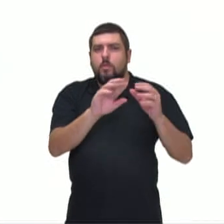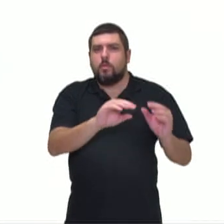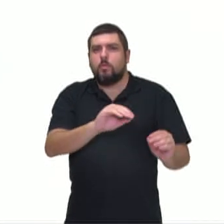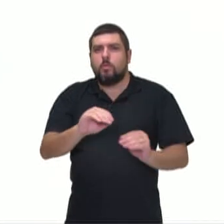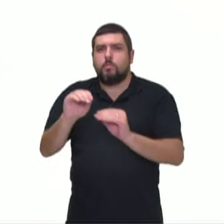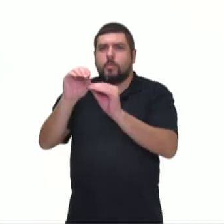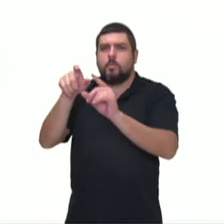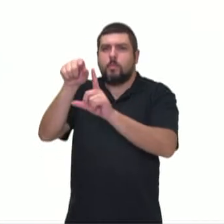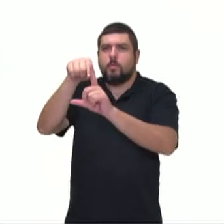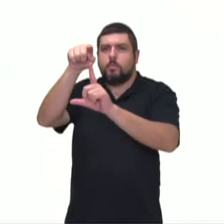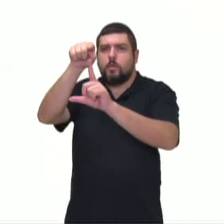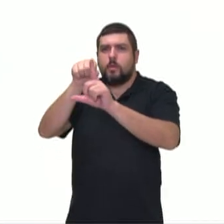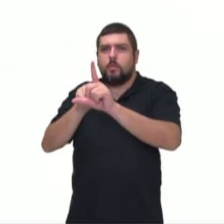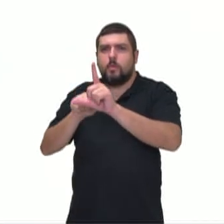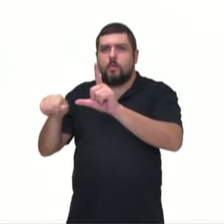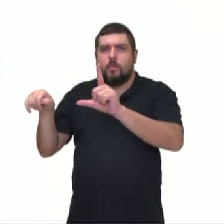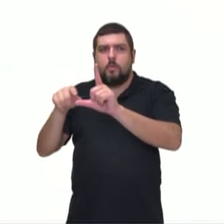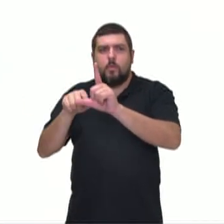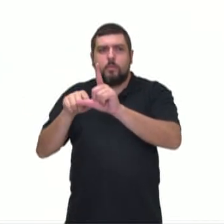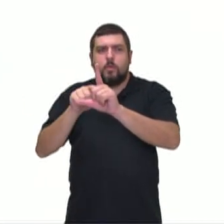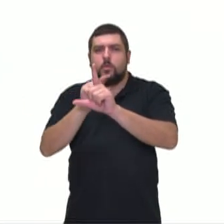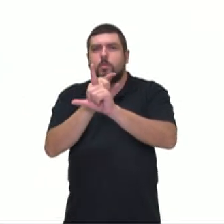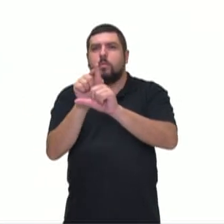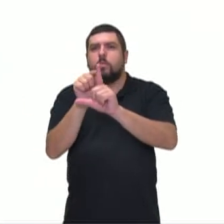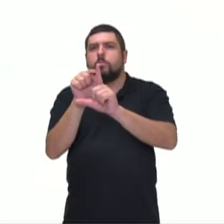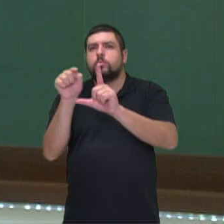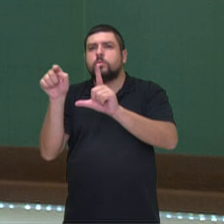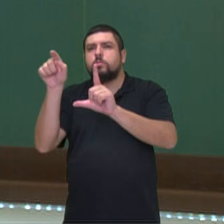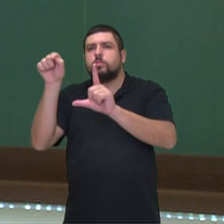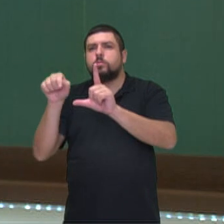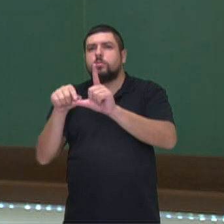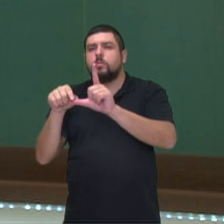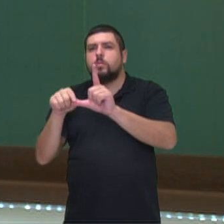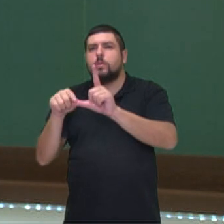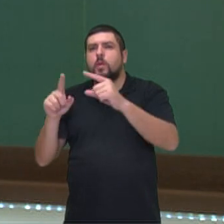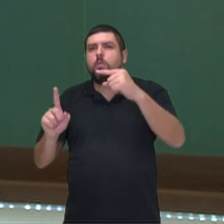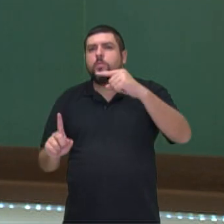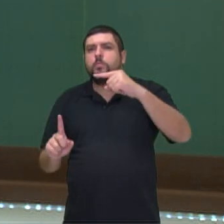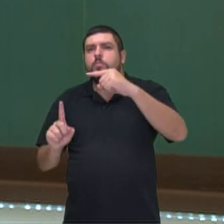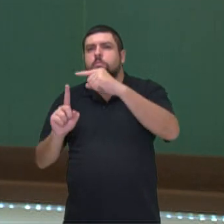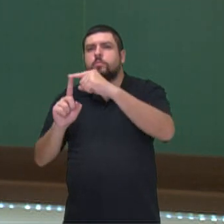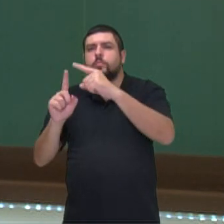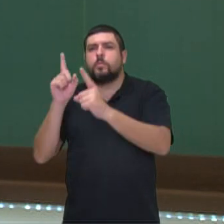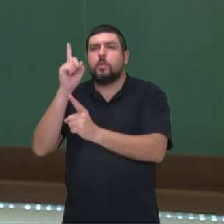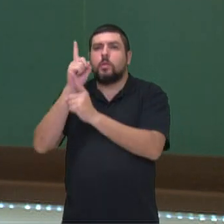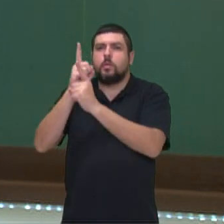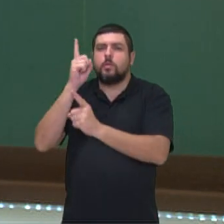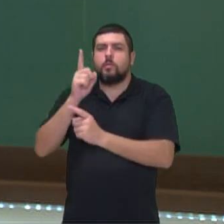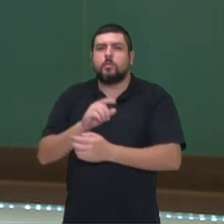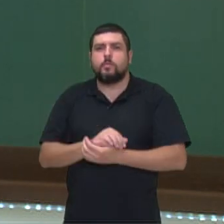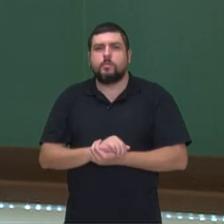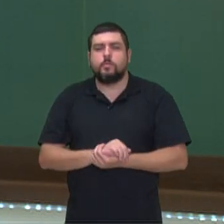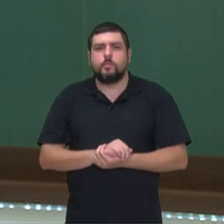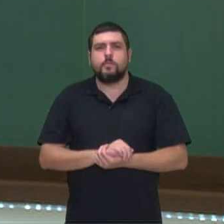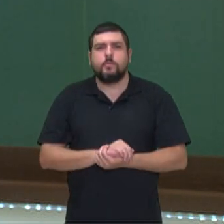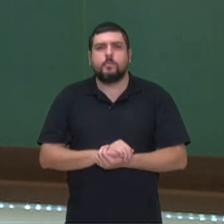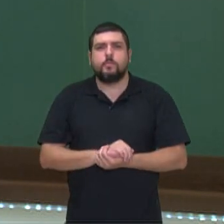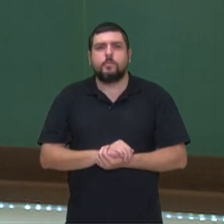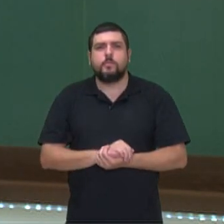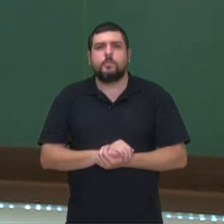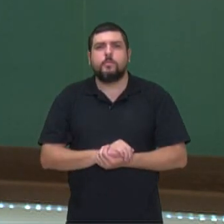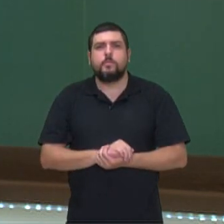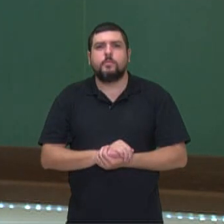associar este pontinho aqui, né? No plano cartesiano, tá bom? Com a tabela, que é o que nós encontramos, né?